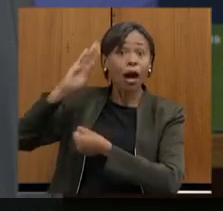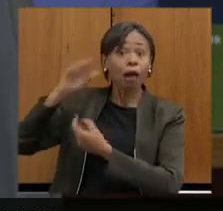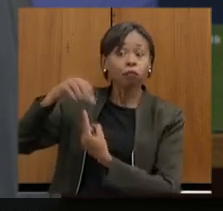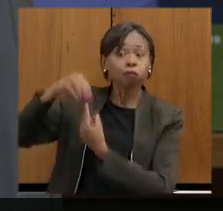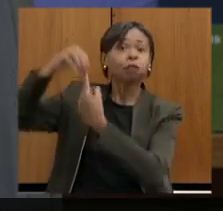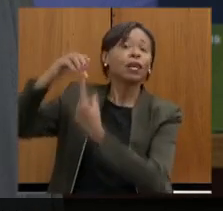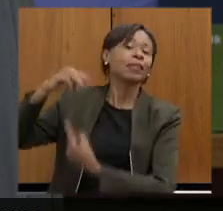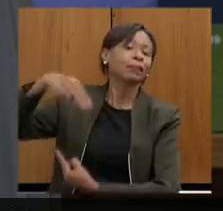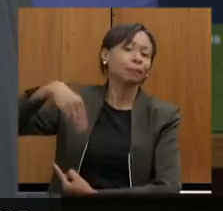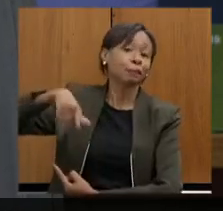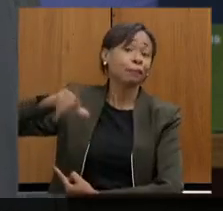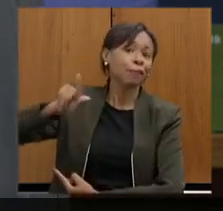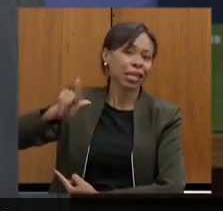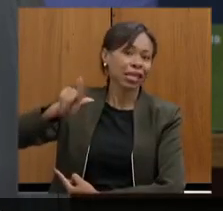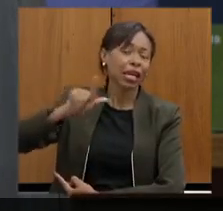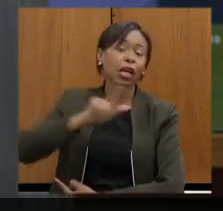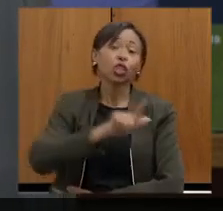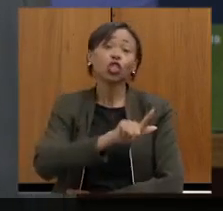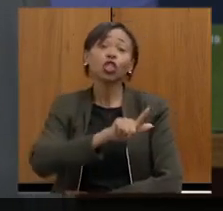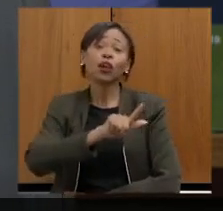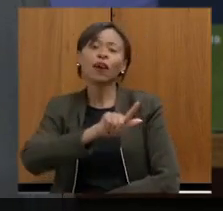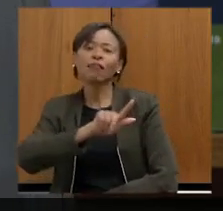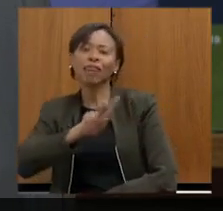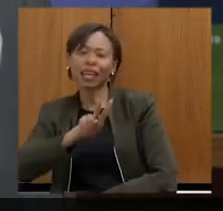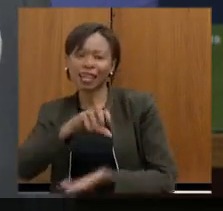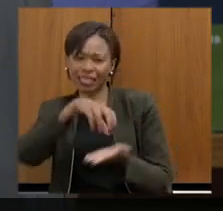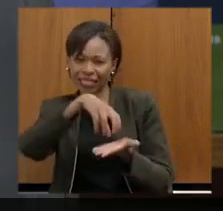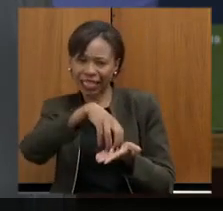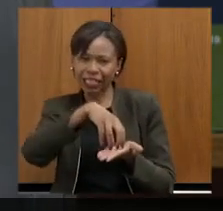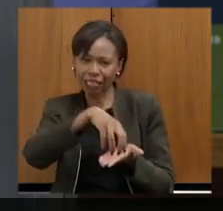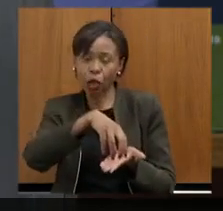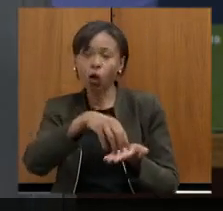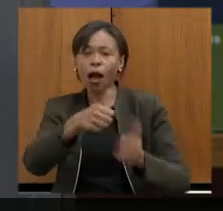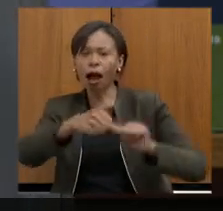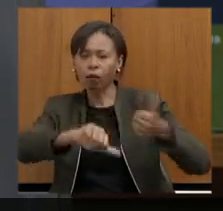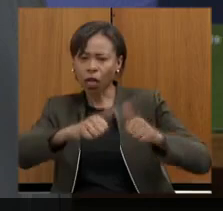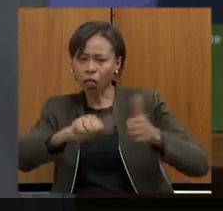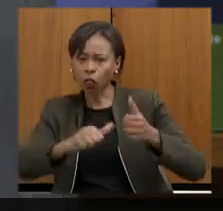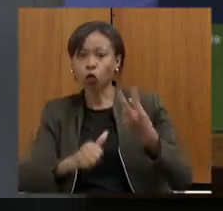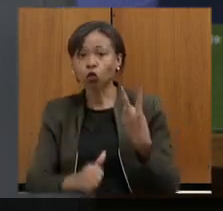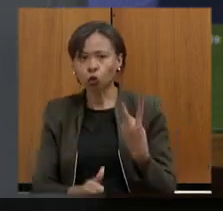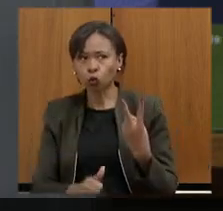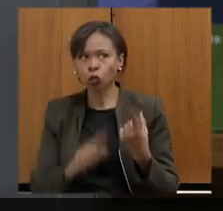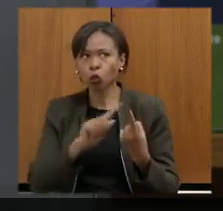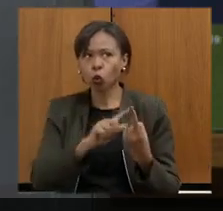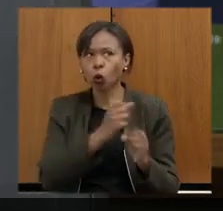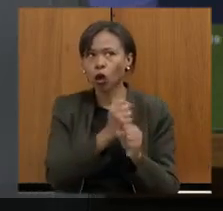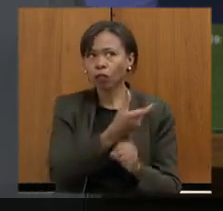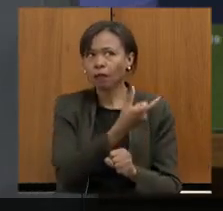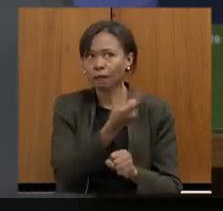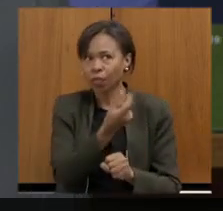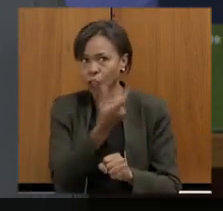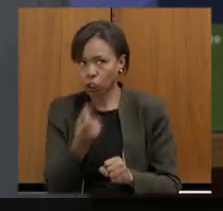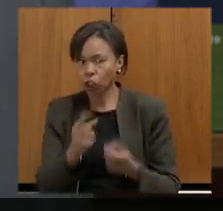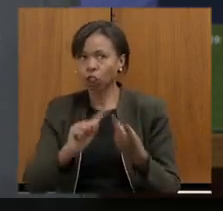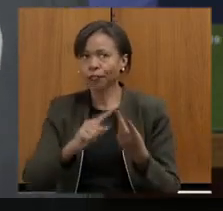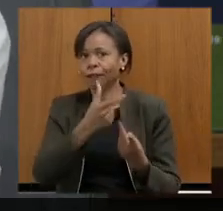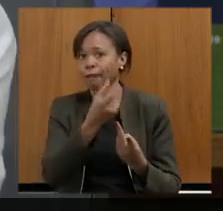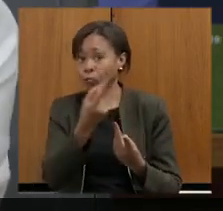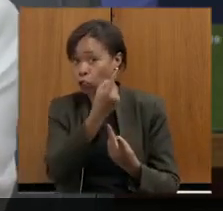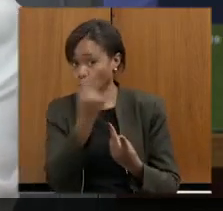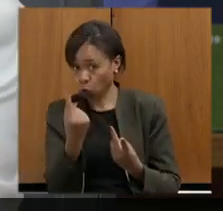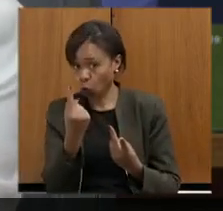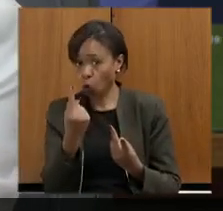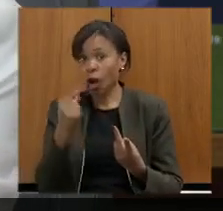avaliações da Fundação Getúlio Vargas como as duas as duas avaliações tanto do ano de 20 quanto de 21 entre os três estados que